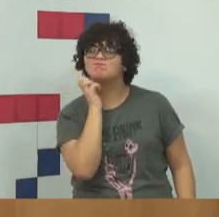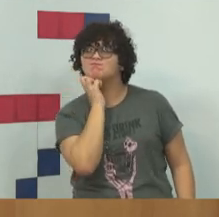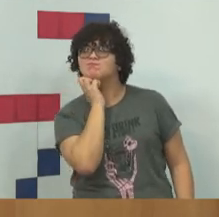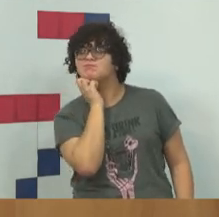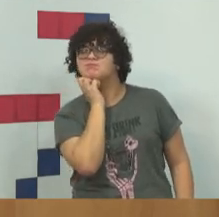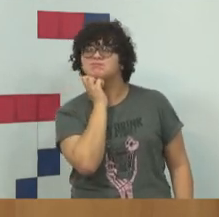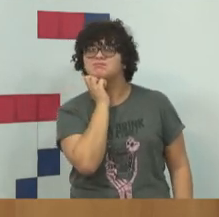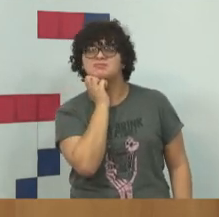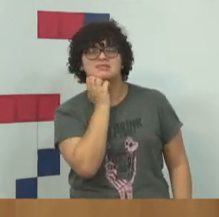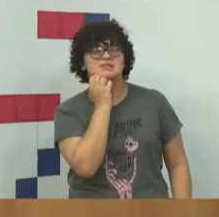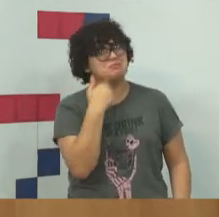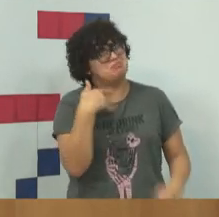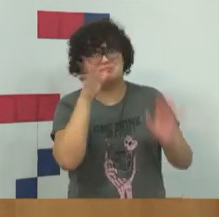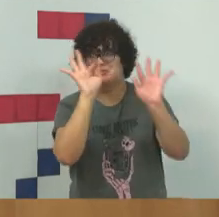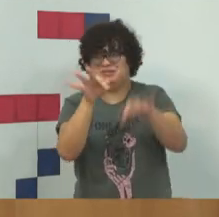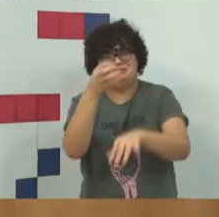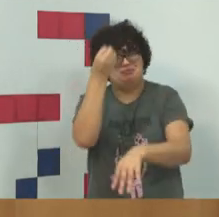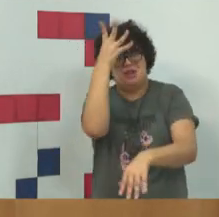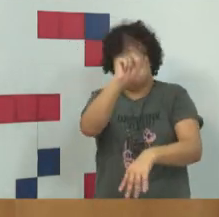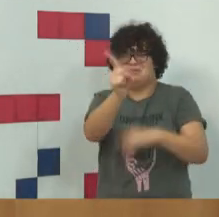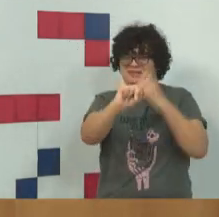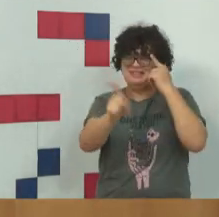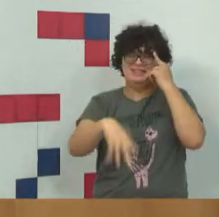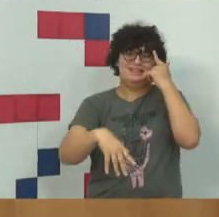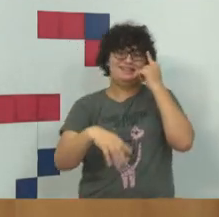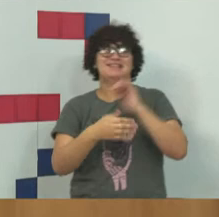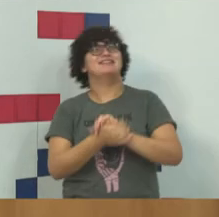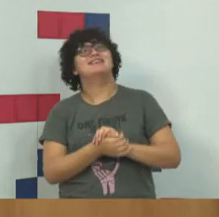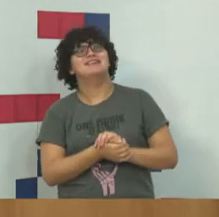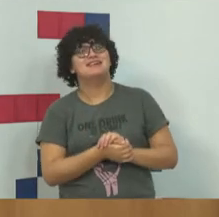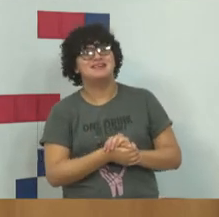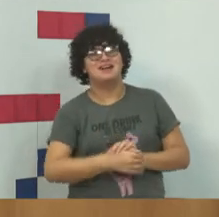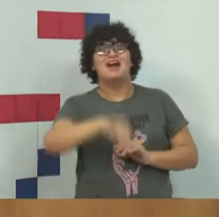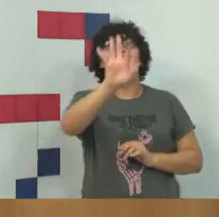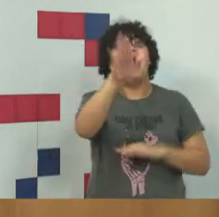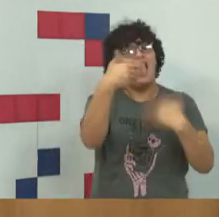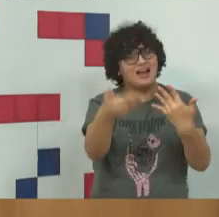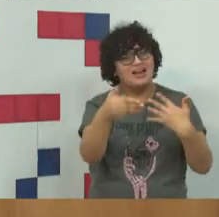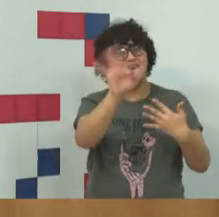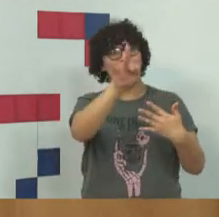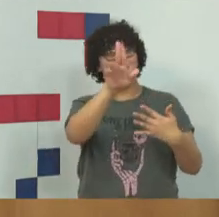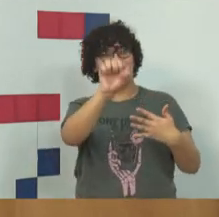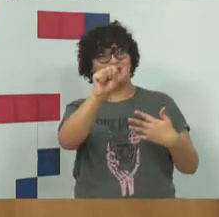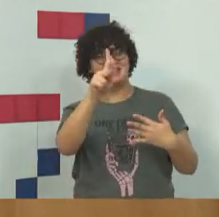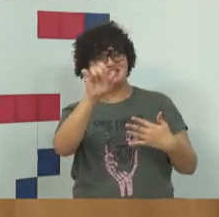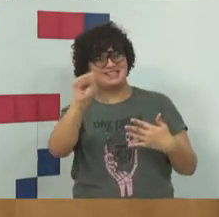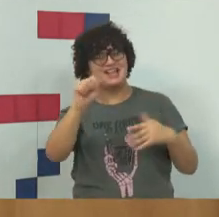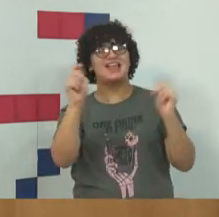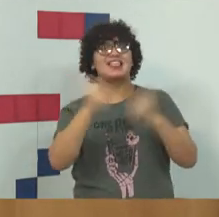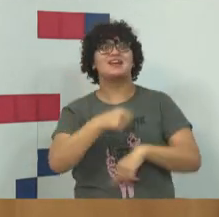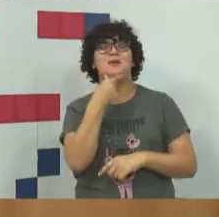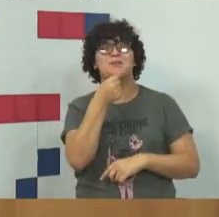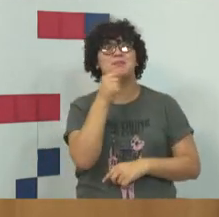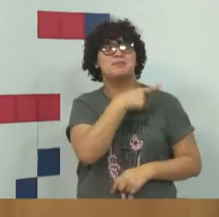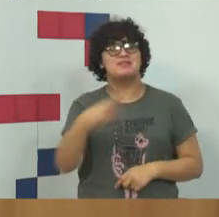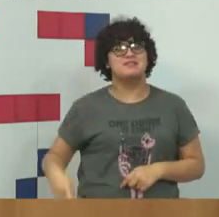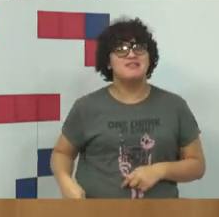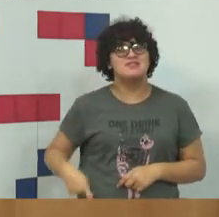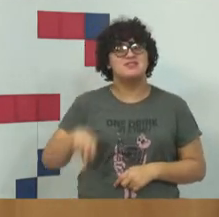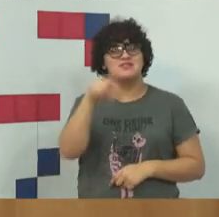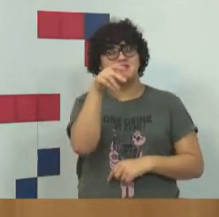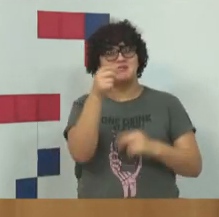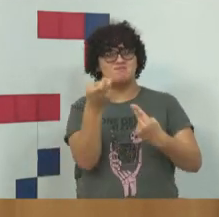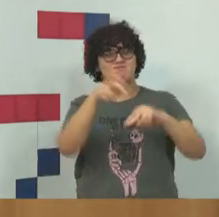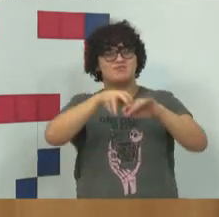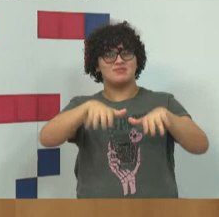Não, não. Bom, enfim. Fux. Fux. O Fux foi presidente do Supremo em algum momento. Não, ele foi